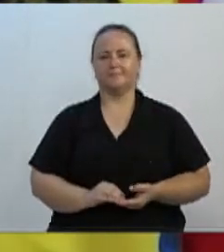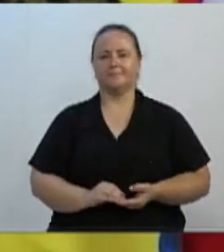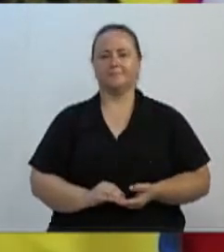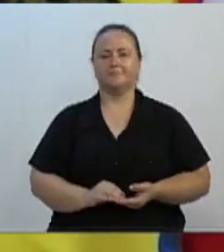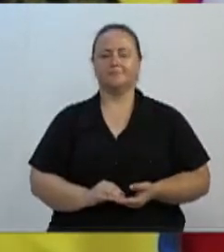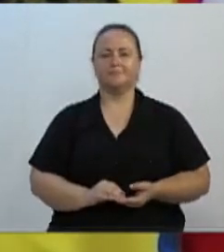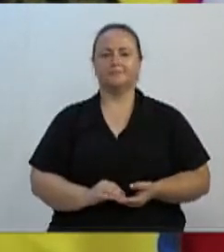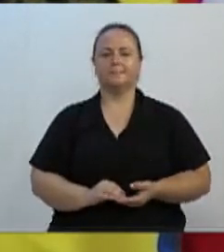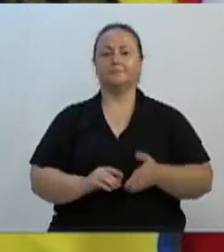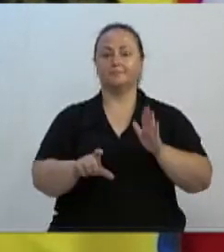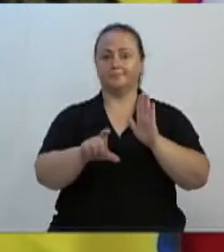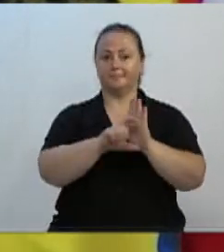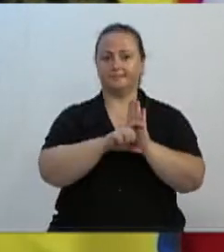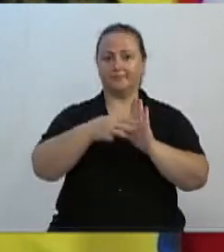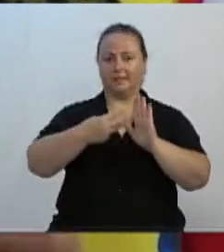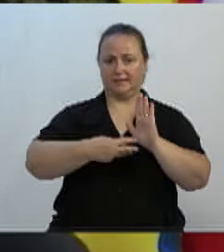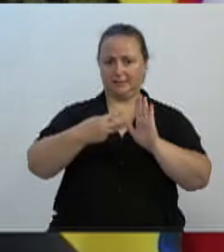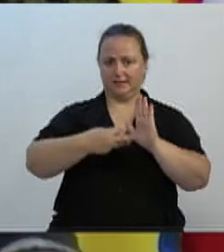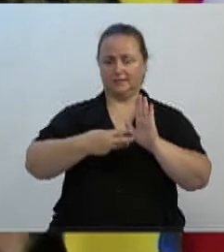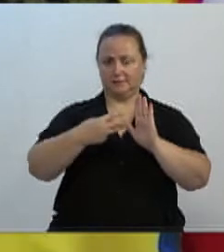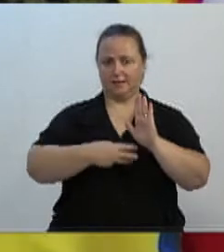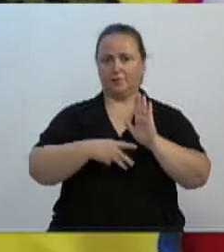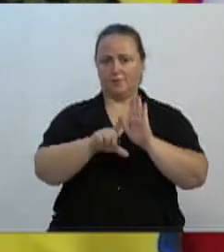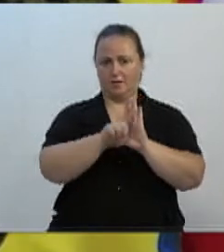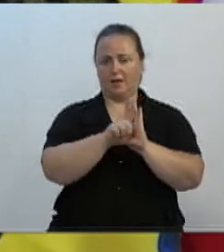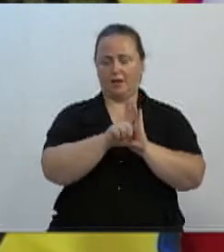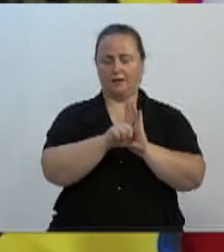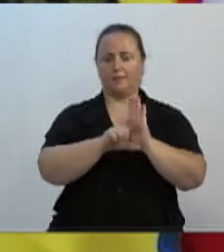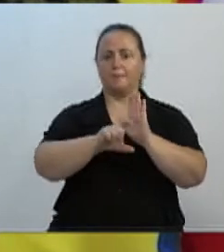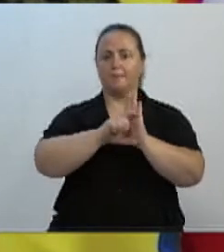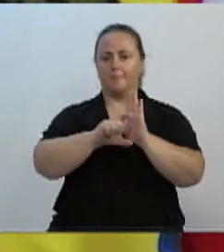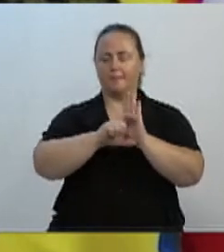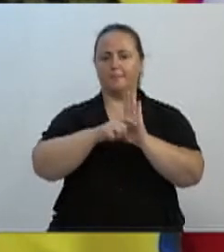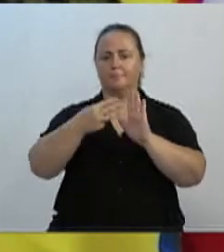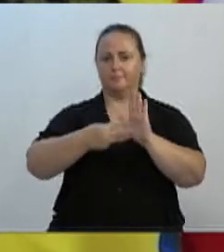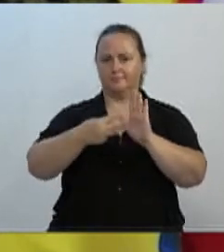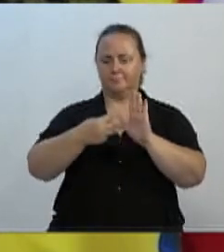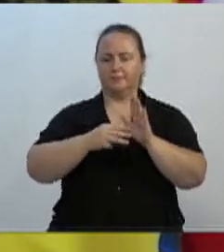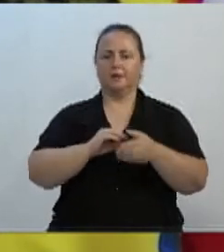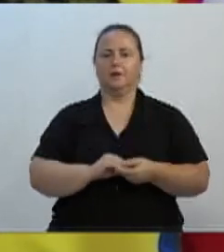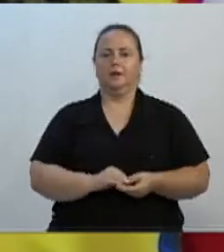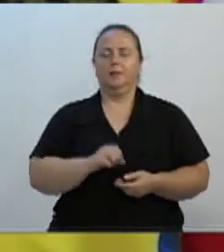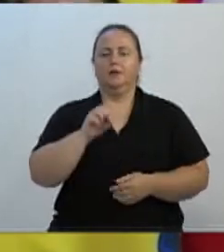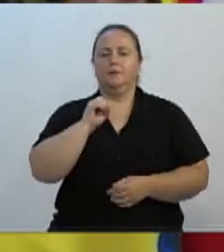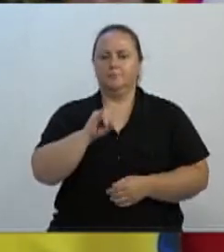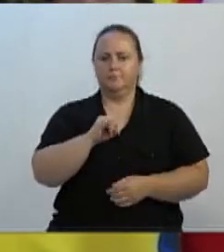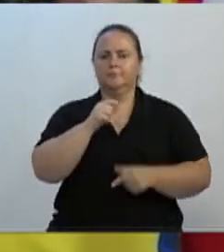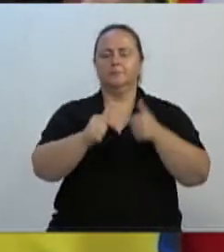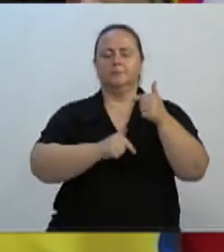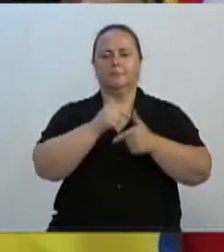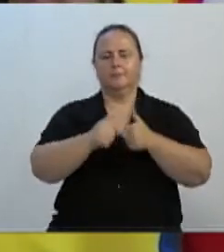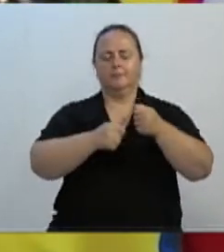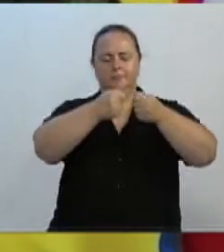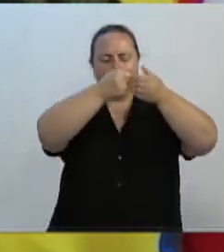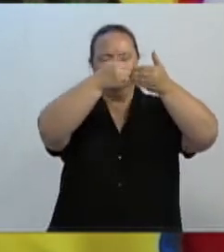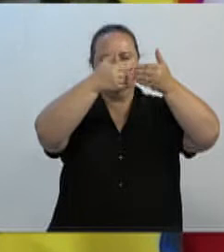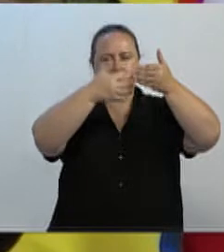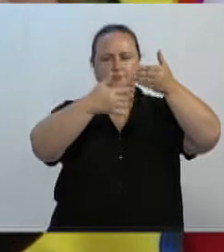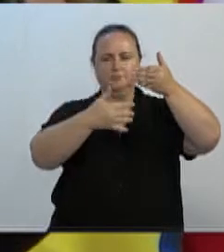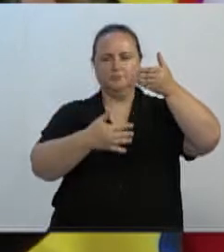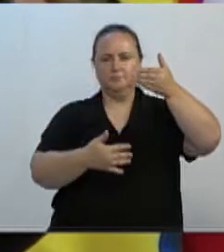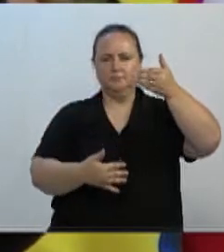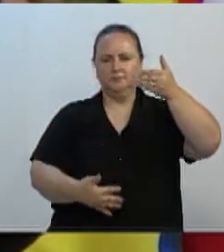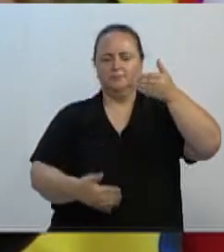parágrafo 3º, diz assim, quando os serviços a que se referem os itens, e daí enumera vários itens que tem outros